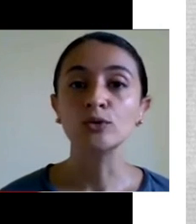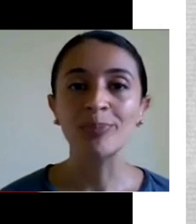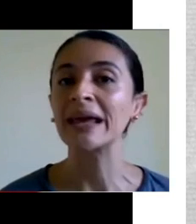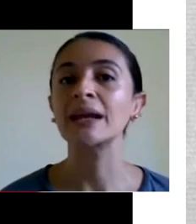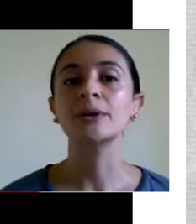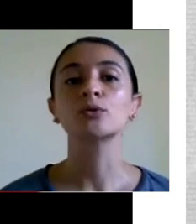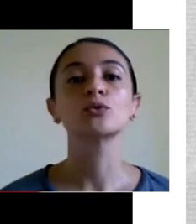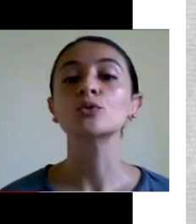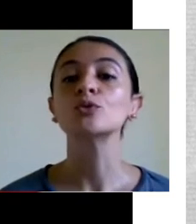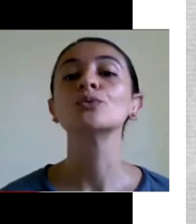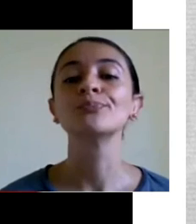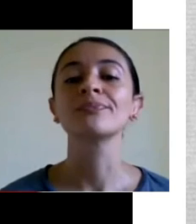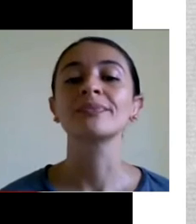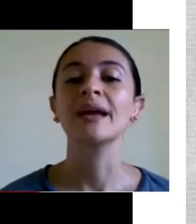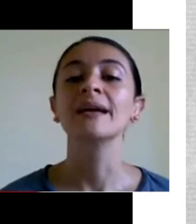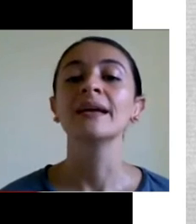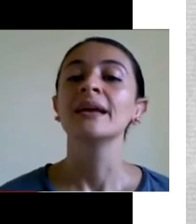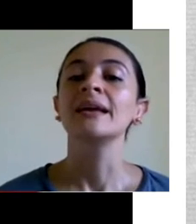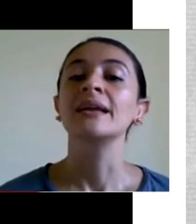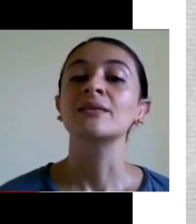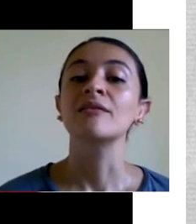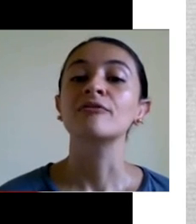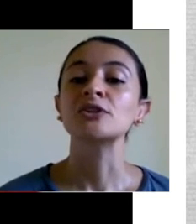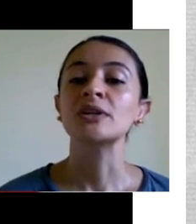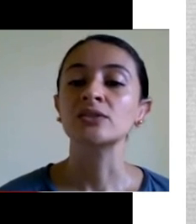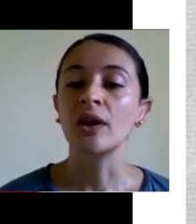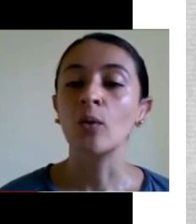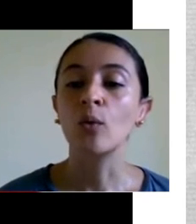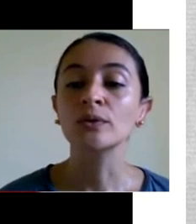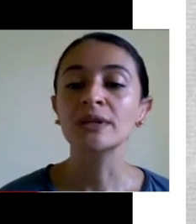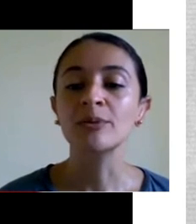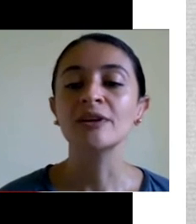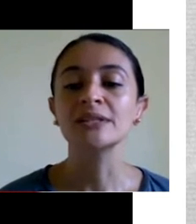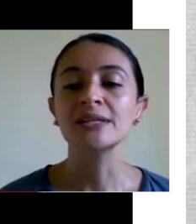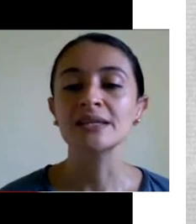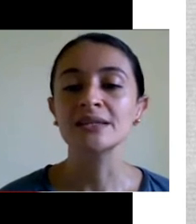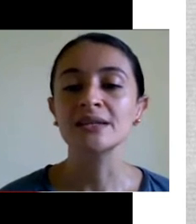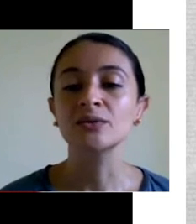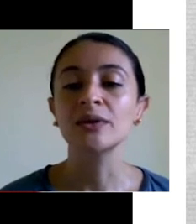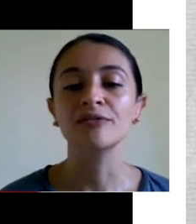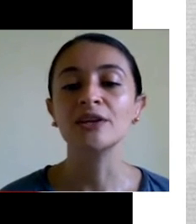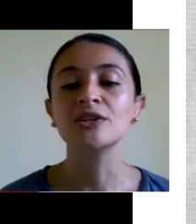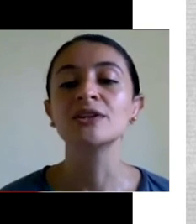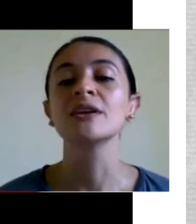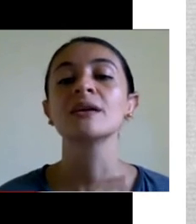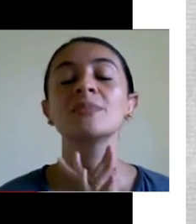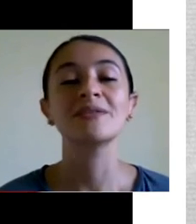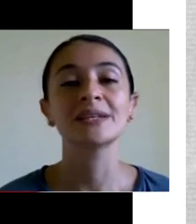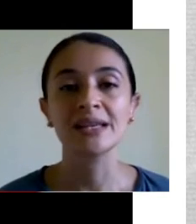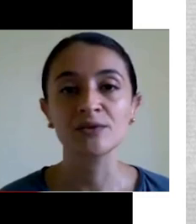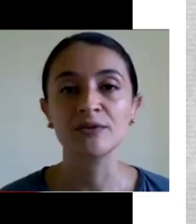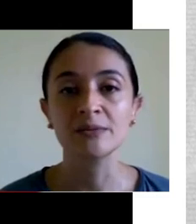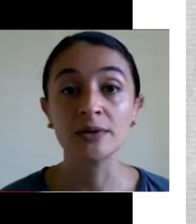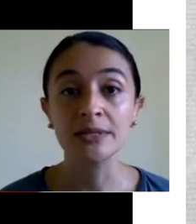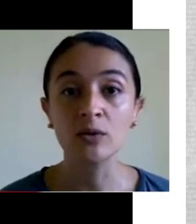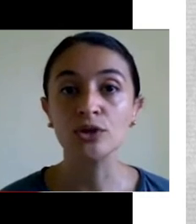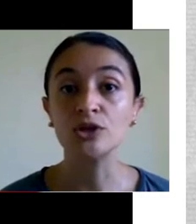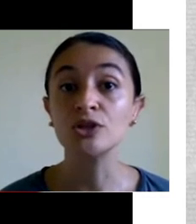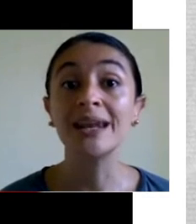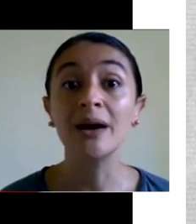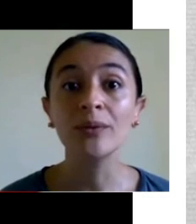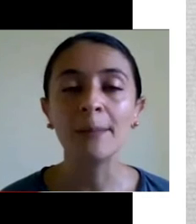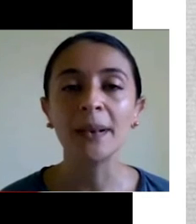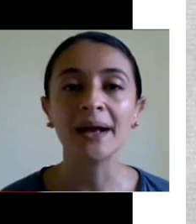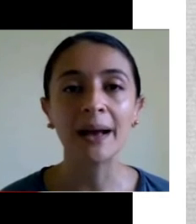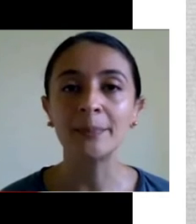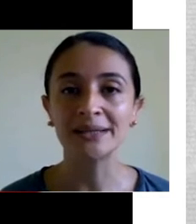saúde plena pra todo mundo, né? Então, a Frente Nacional contra a Privatização adverte. Privatização faz mal à saúde.